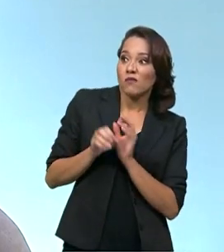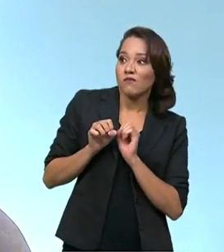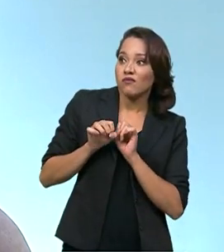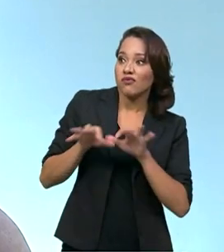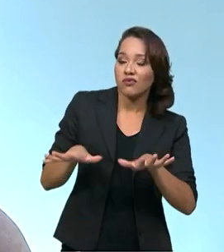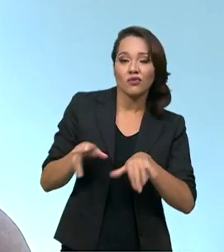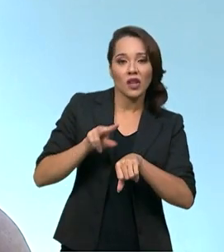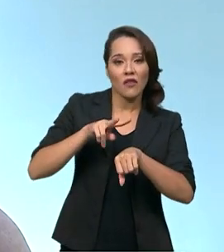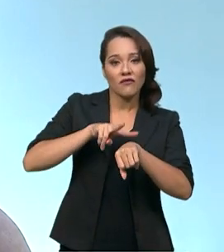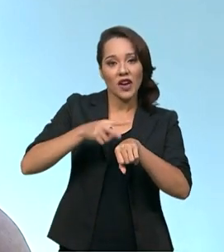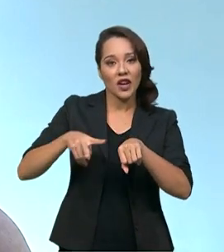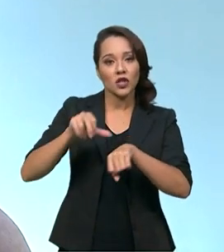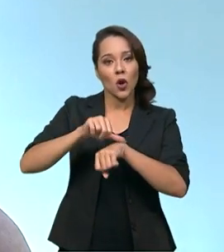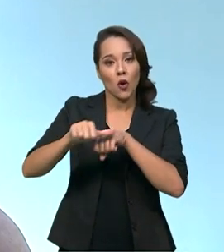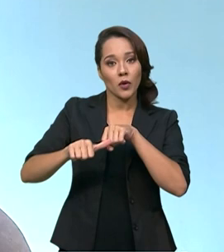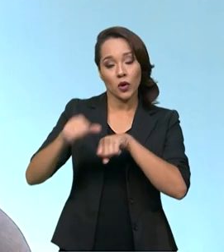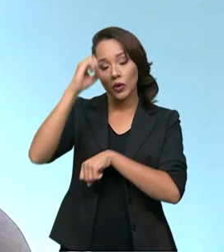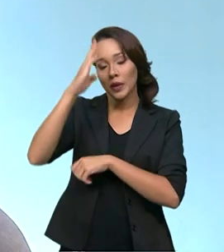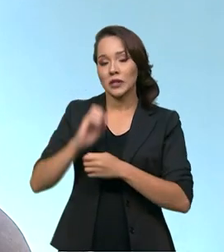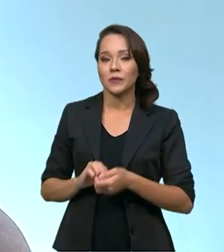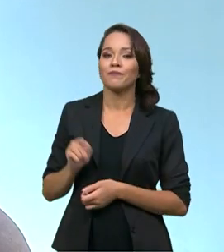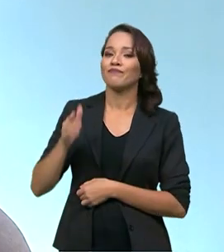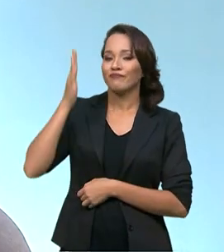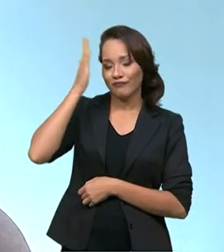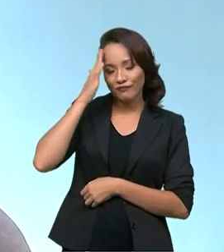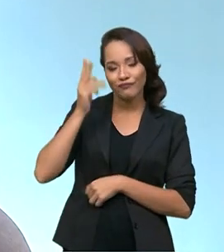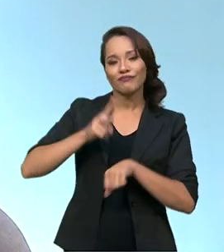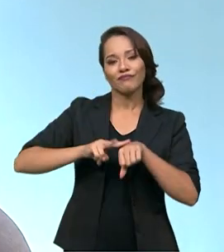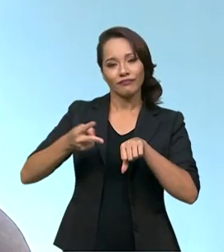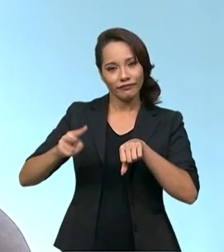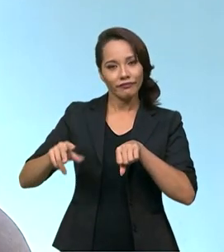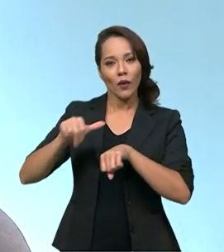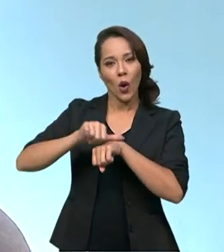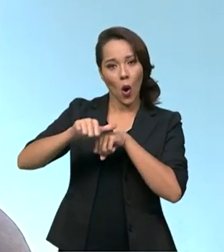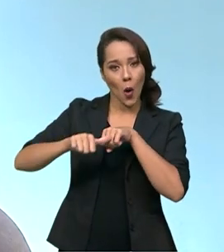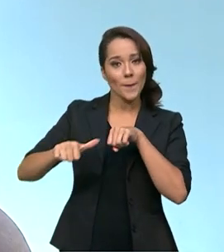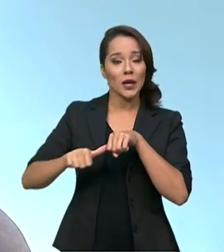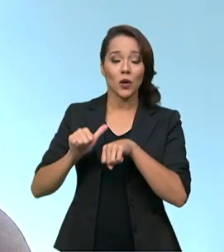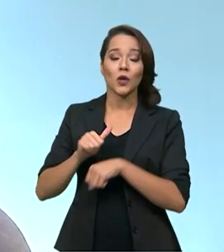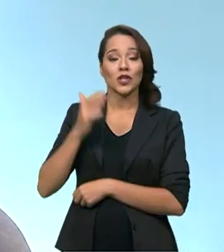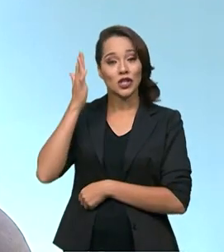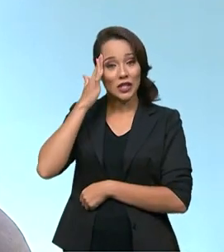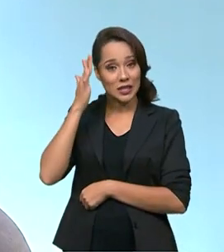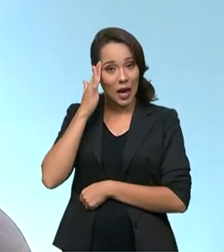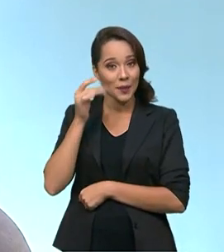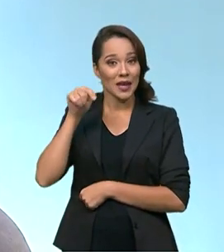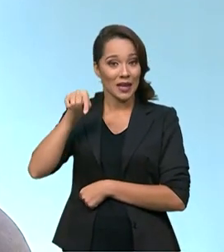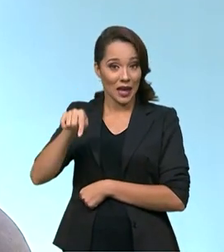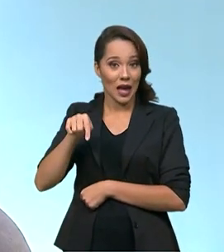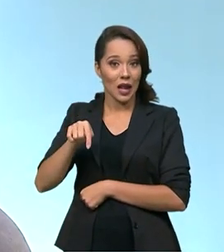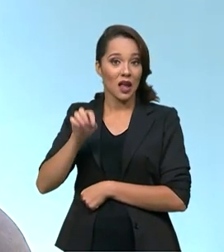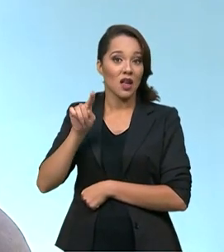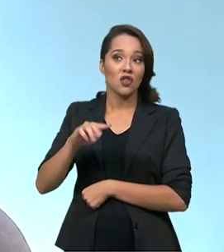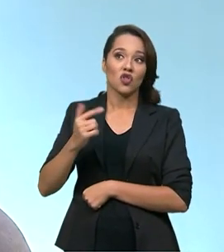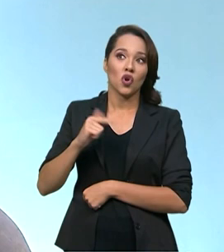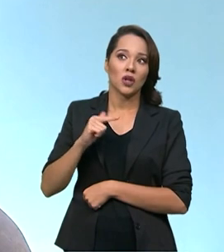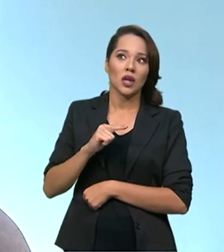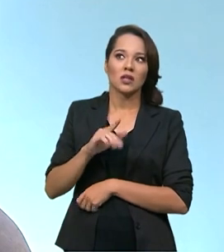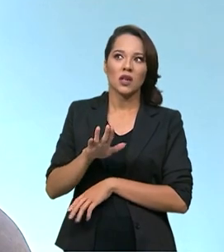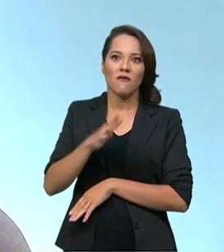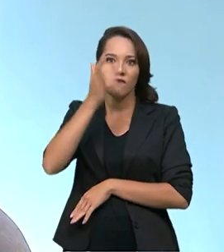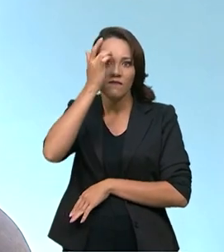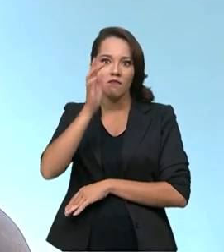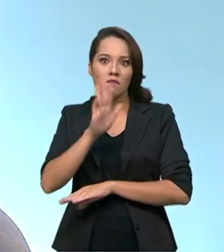variante Ômicron no Brasil. Nós sabemos que essa variante, pelo que se está apresentando, ela não tem tanta